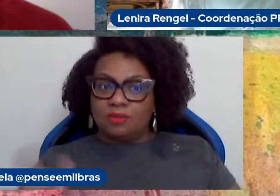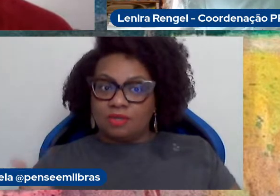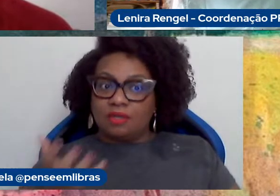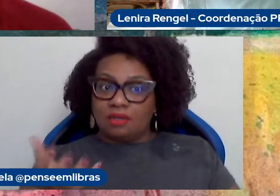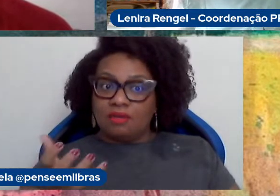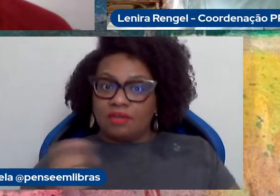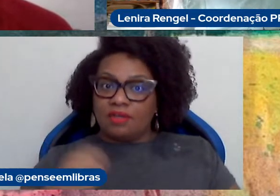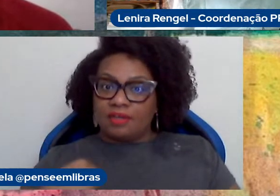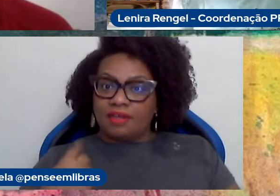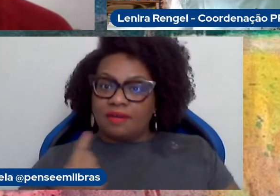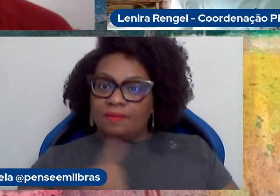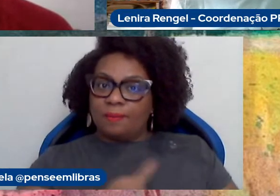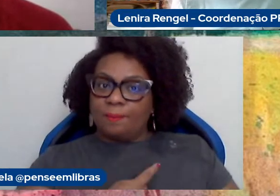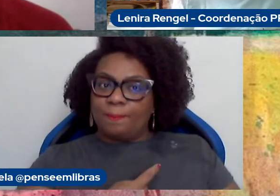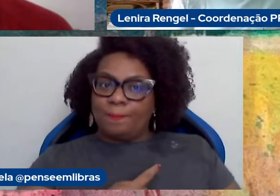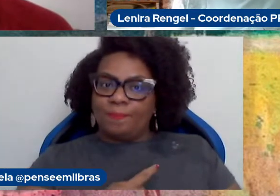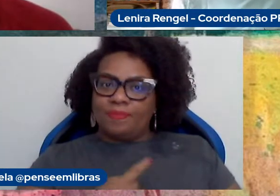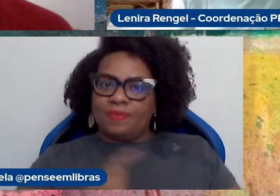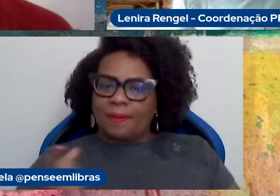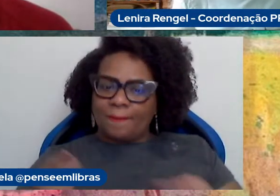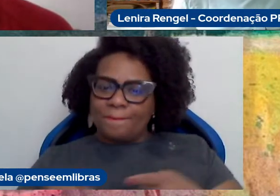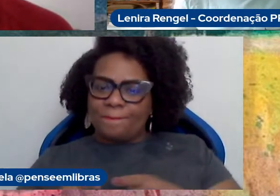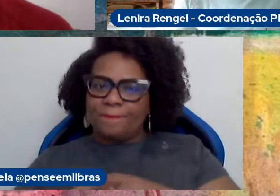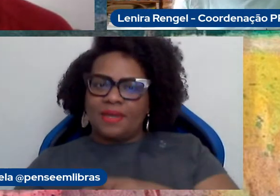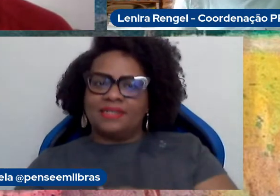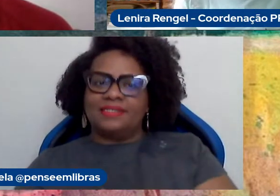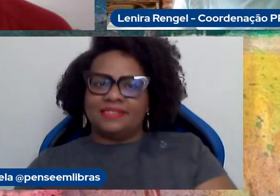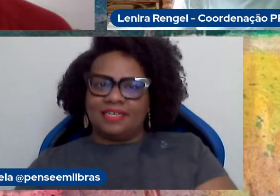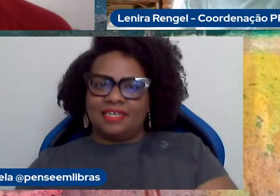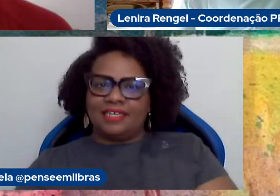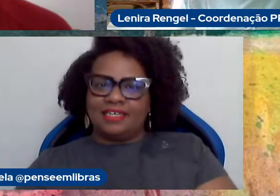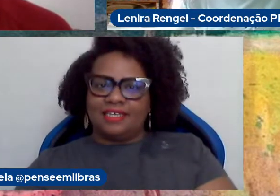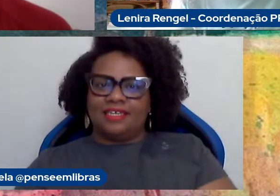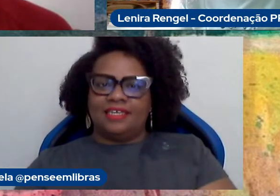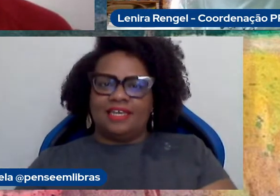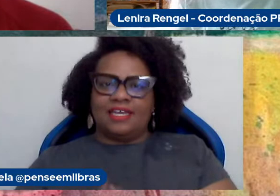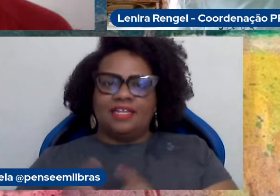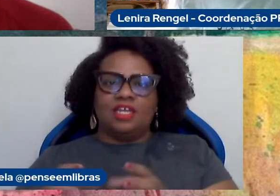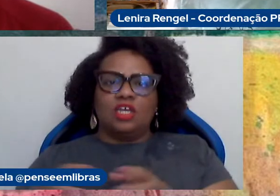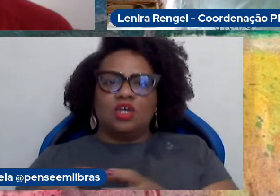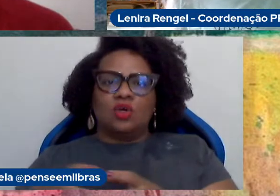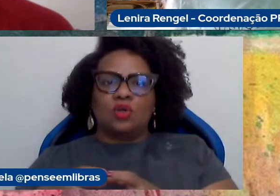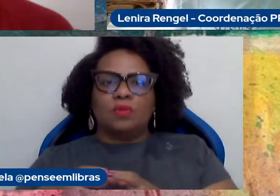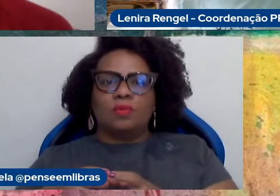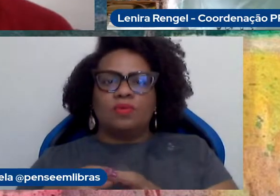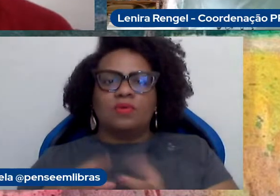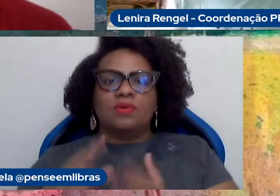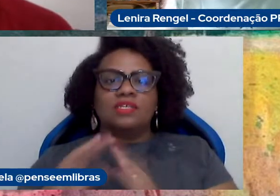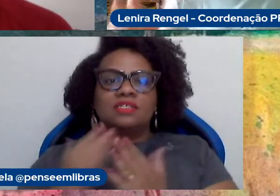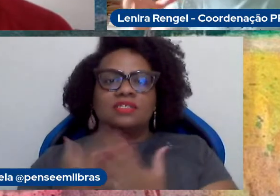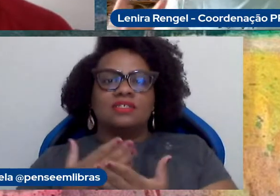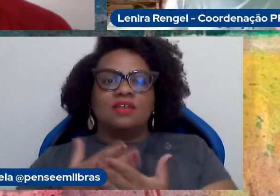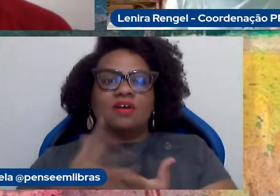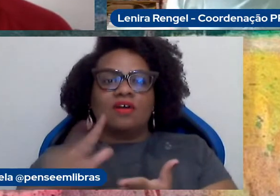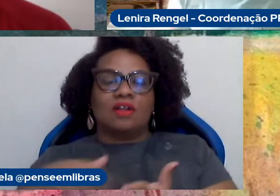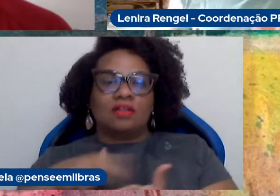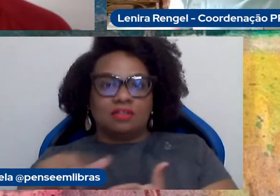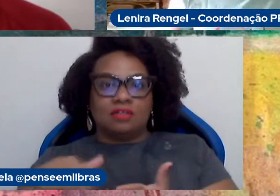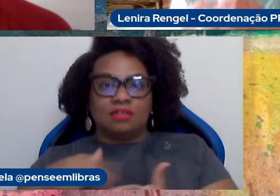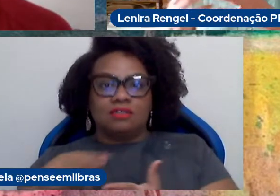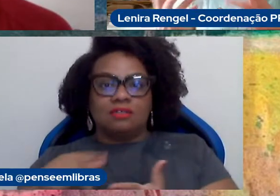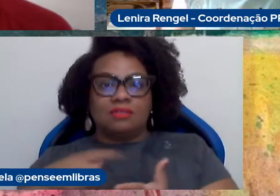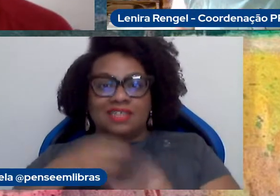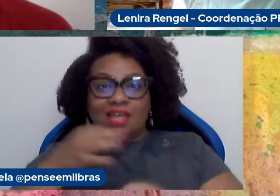também ter essa parceria com o Mocap da escola de dança, mas tem muito